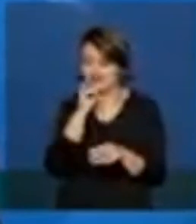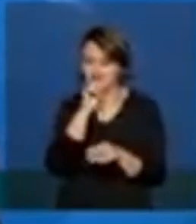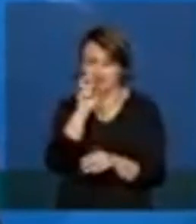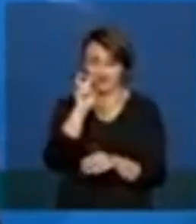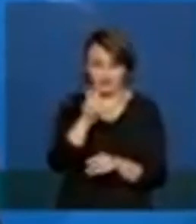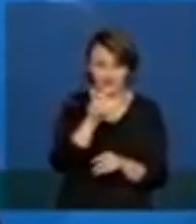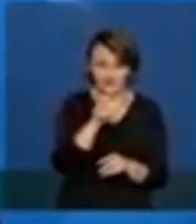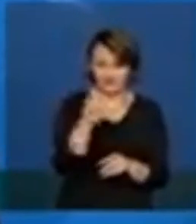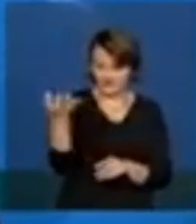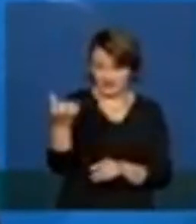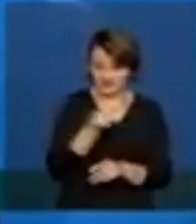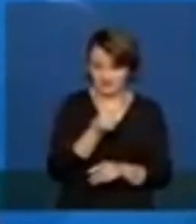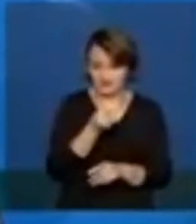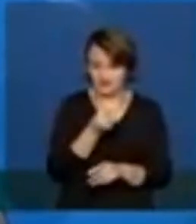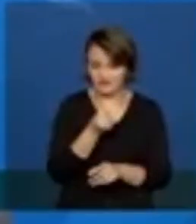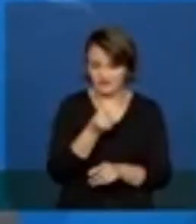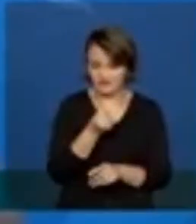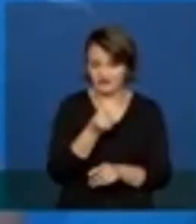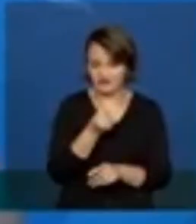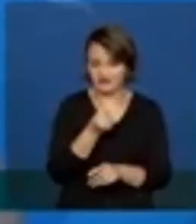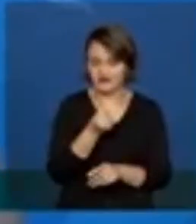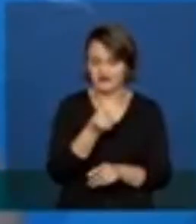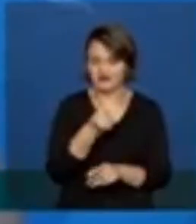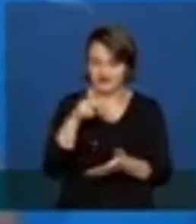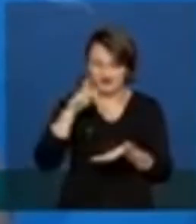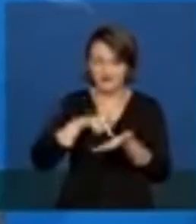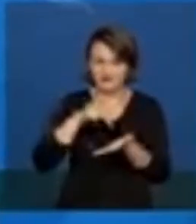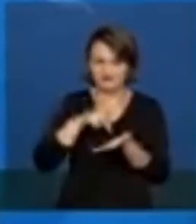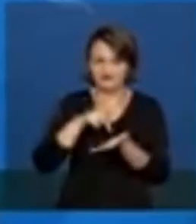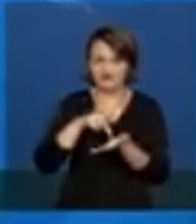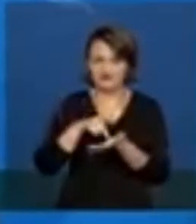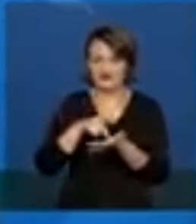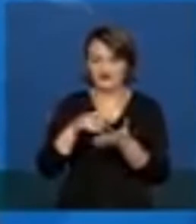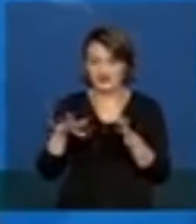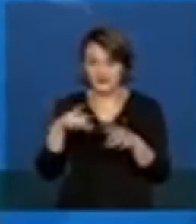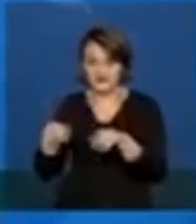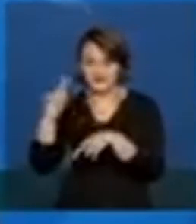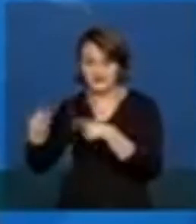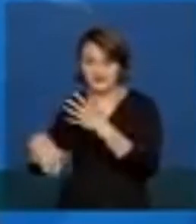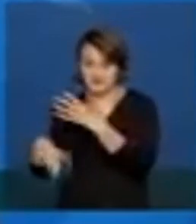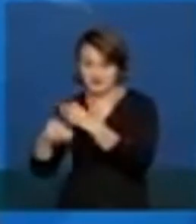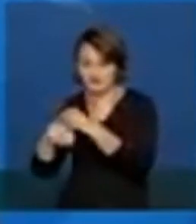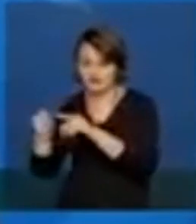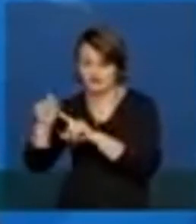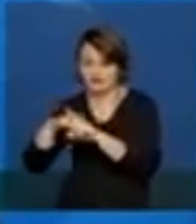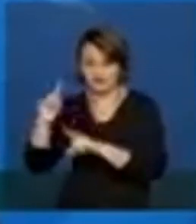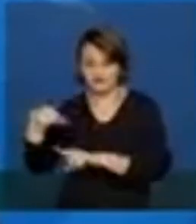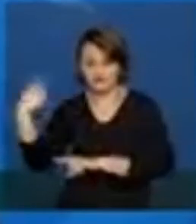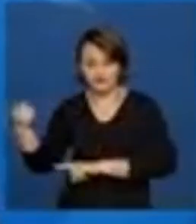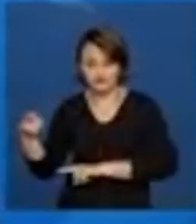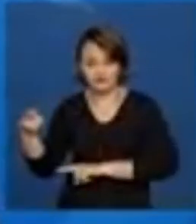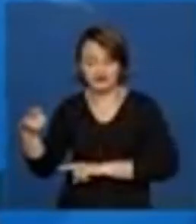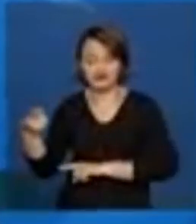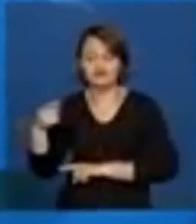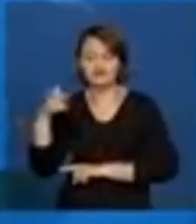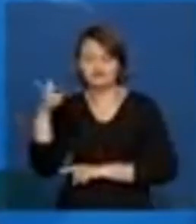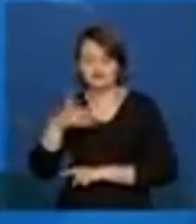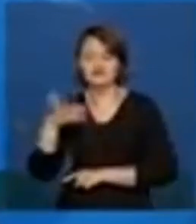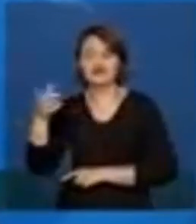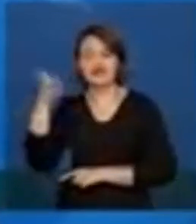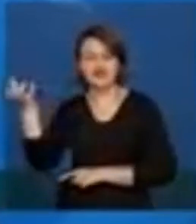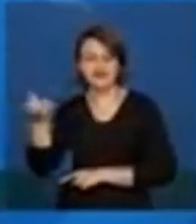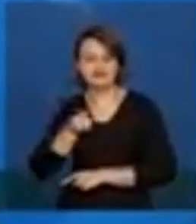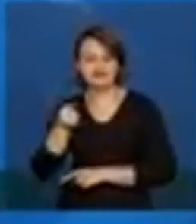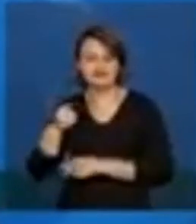parcela do auxílio emergencial, que seria o auxílio original e a extensão, no mês subsequente, você entra recebendo